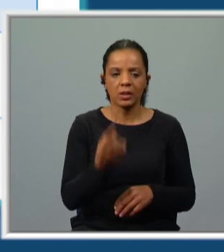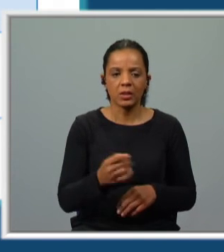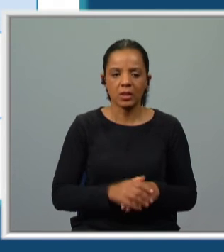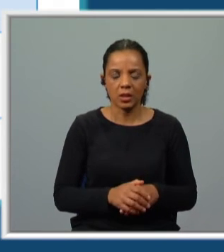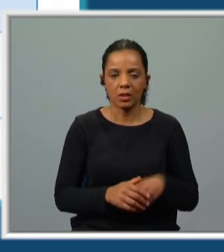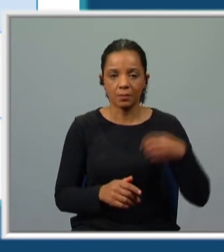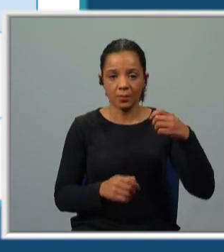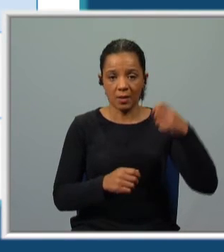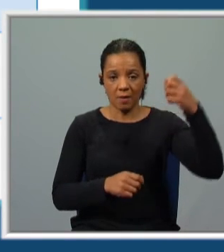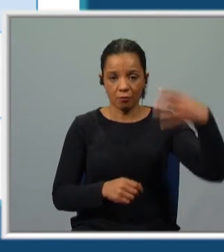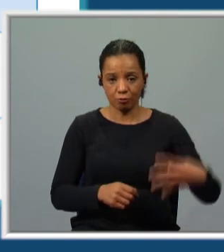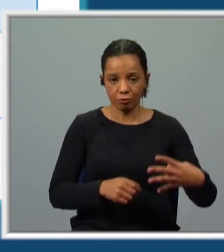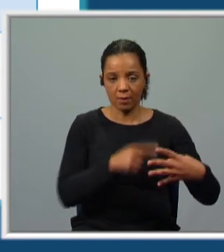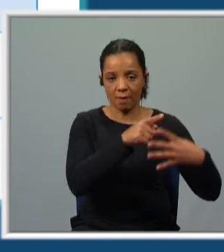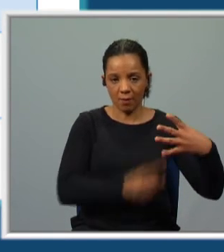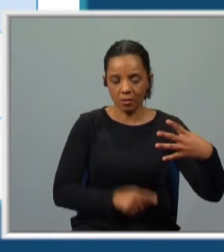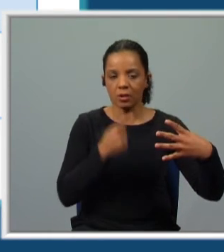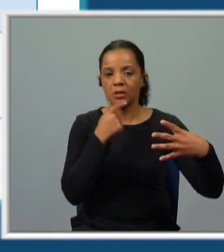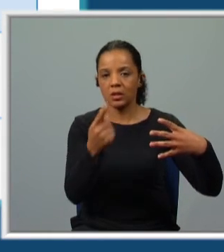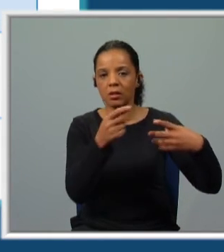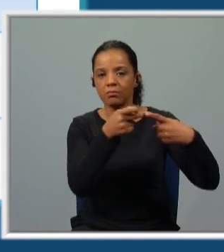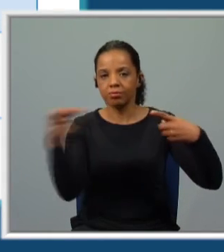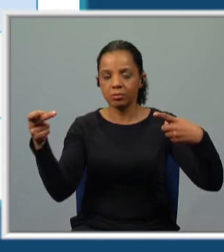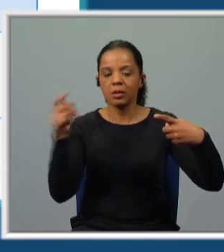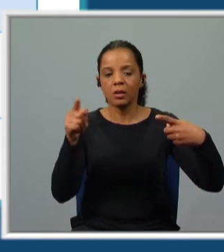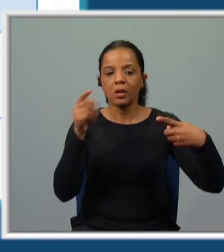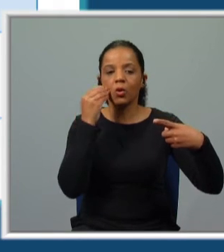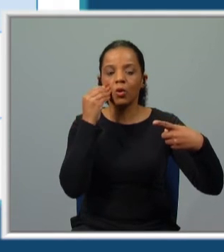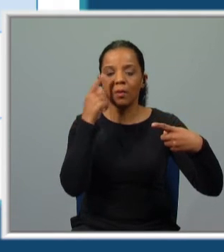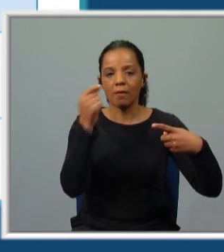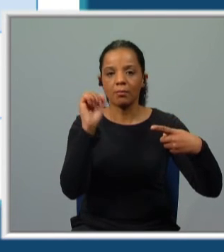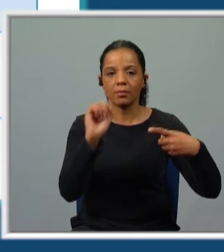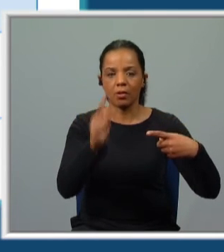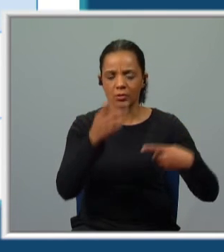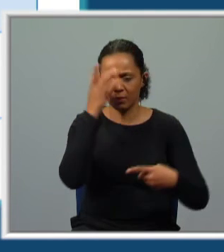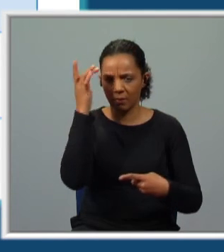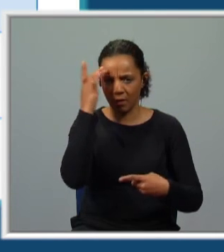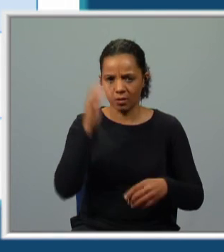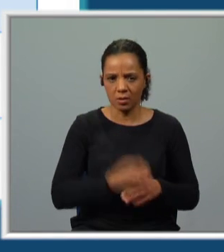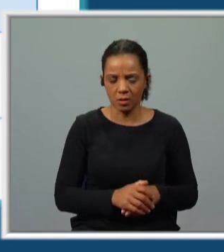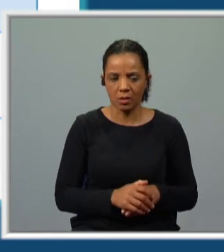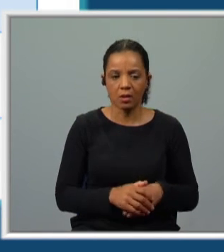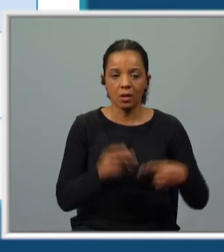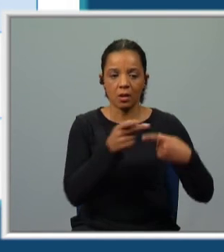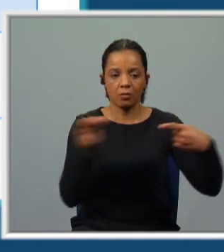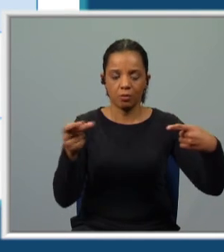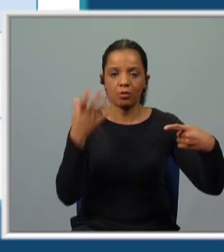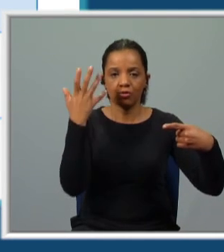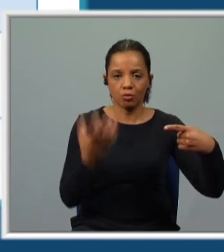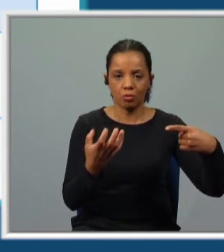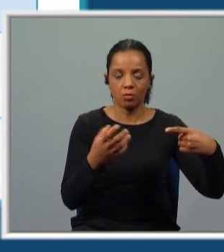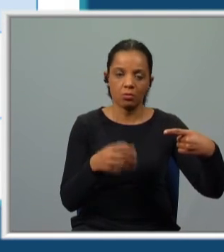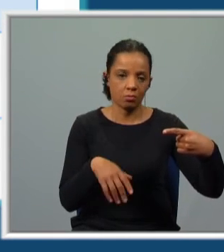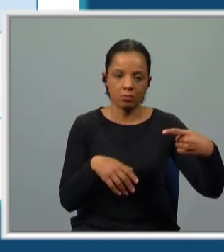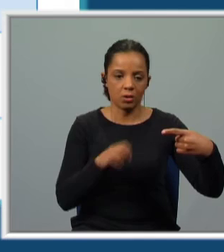o tempo em que as formas verbais sublinhadas se encontram? É muito fácil. Repara, o palco está escuro. É